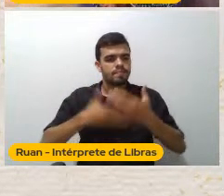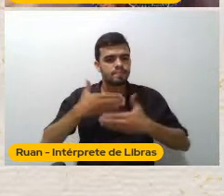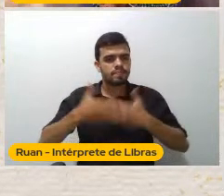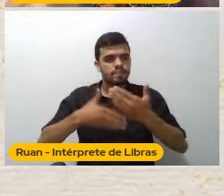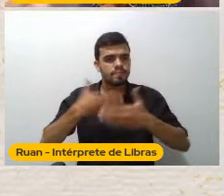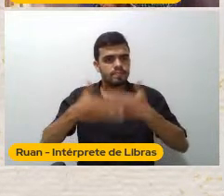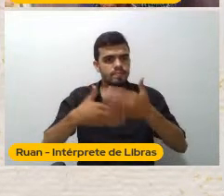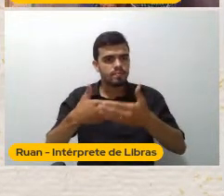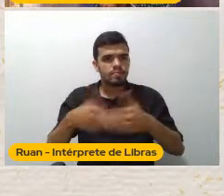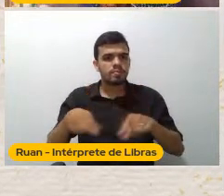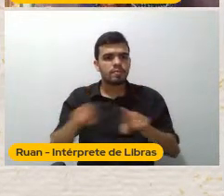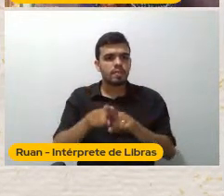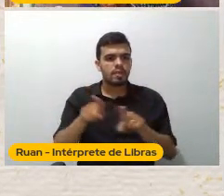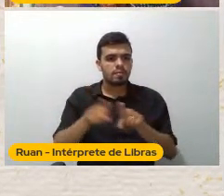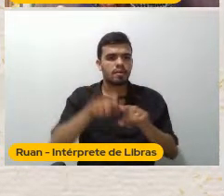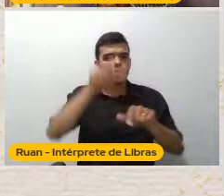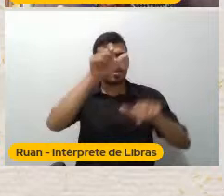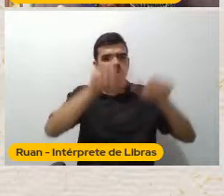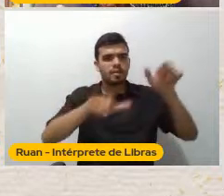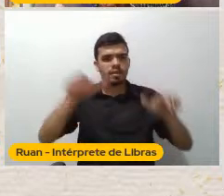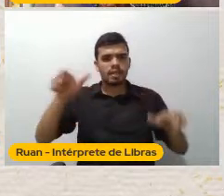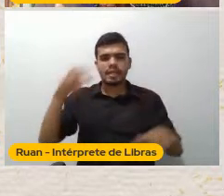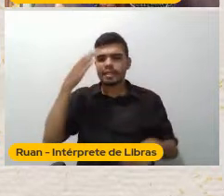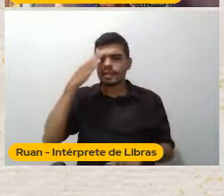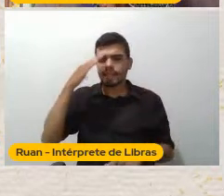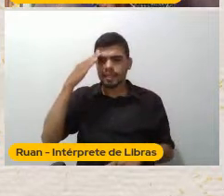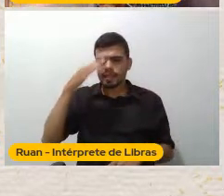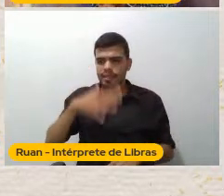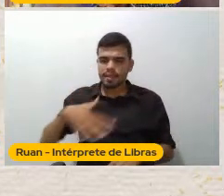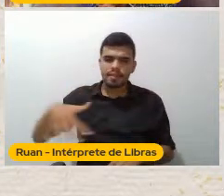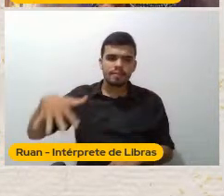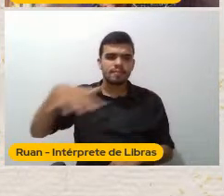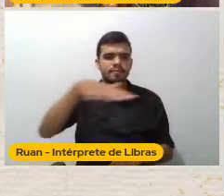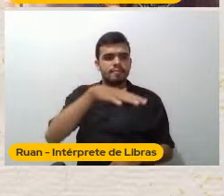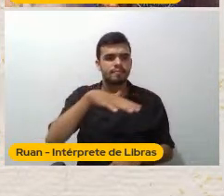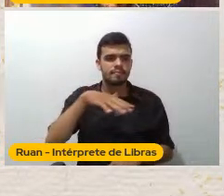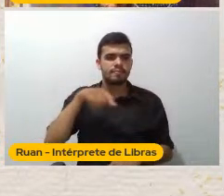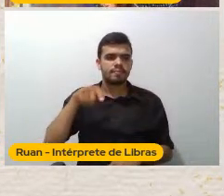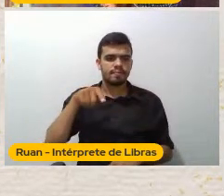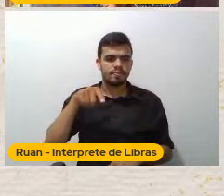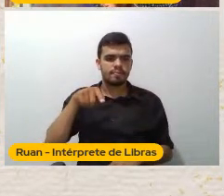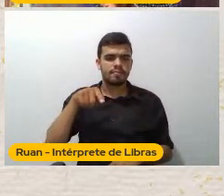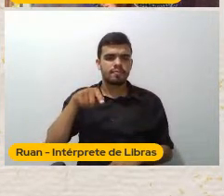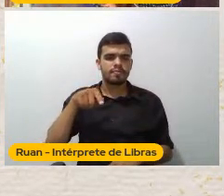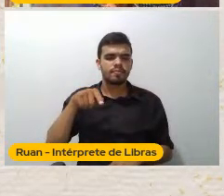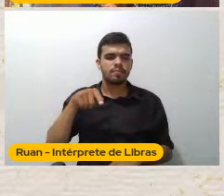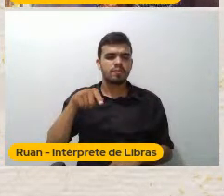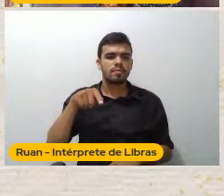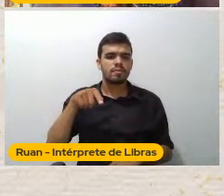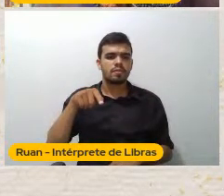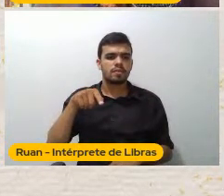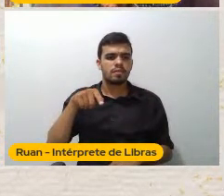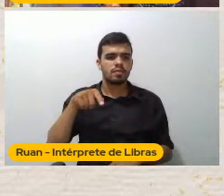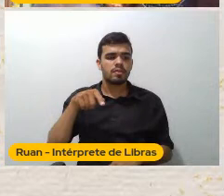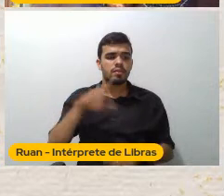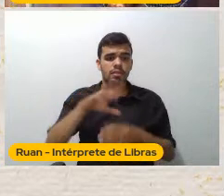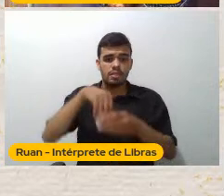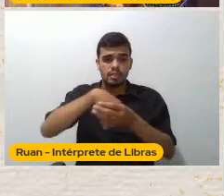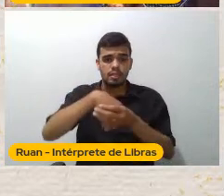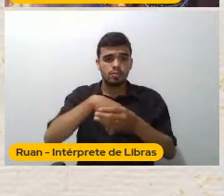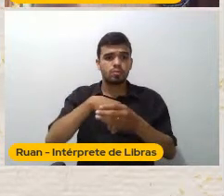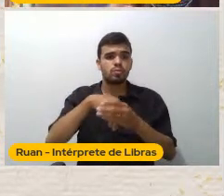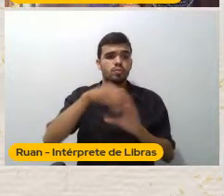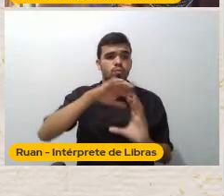entendimento Do outro Como uma ordem De complementação Do nosso Estar no mundo Não De